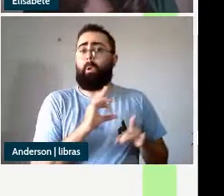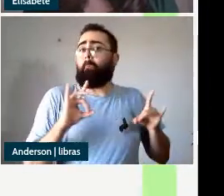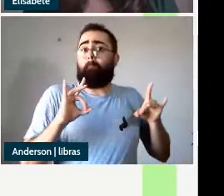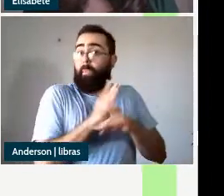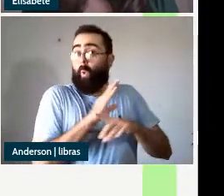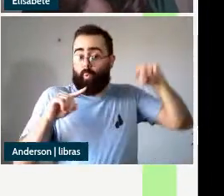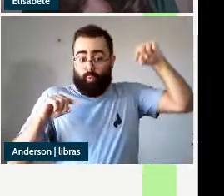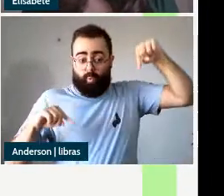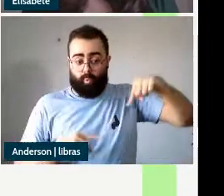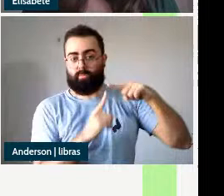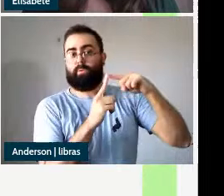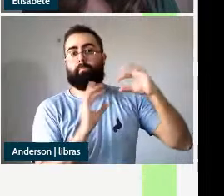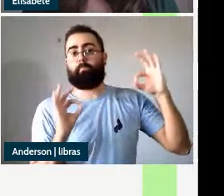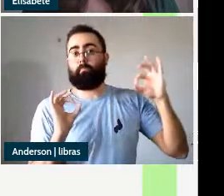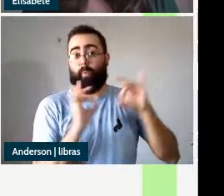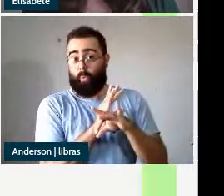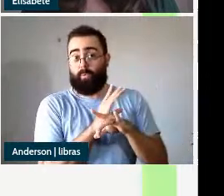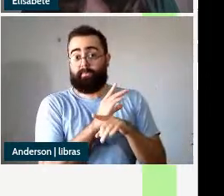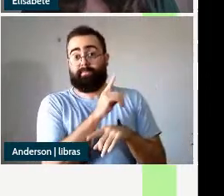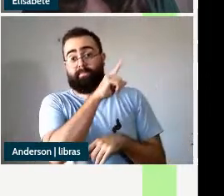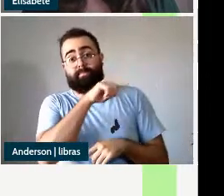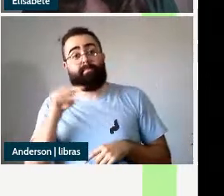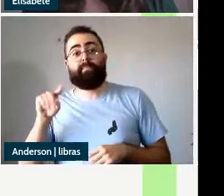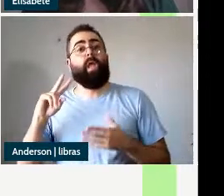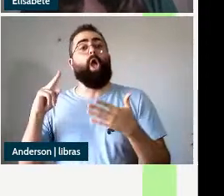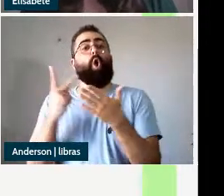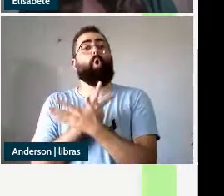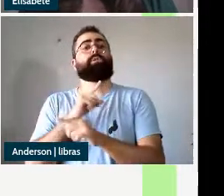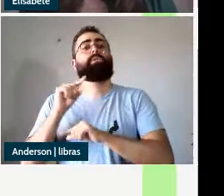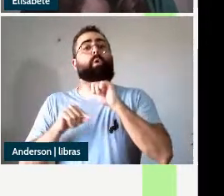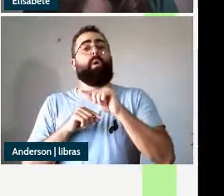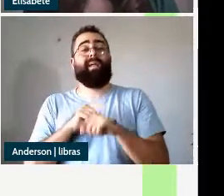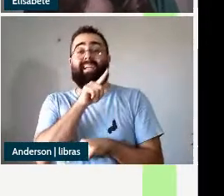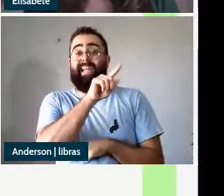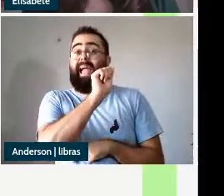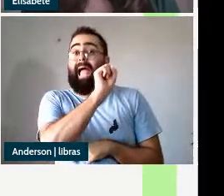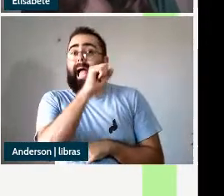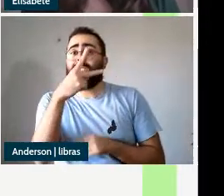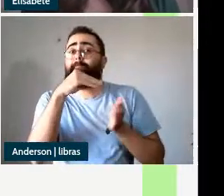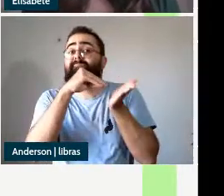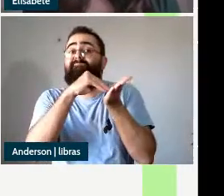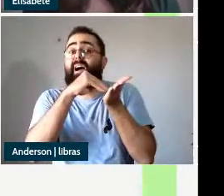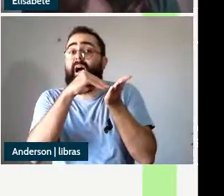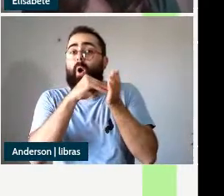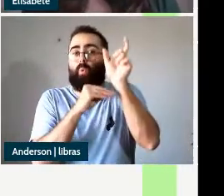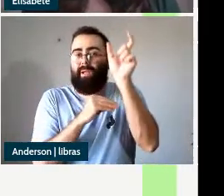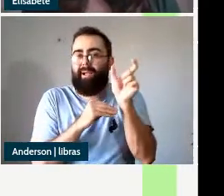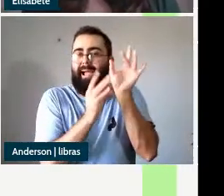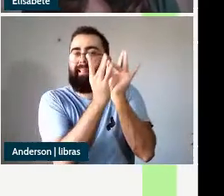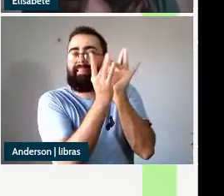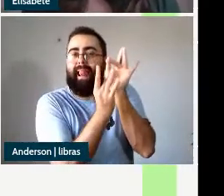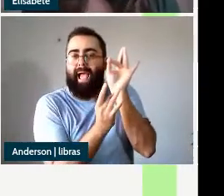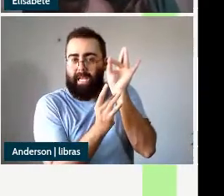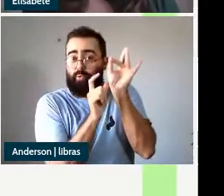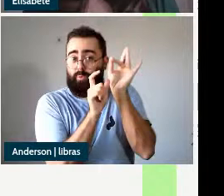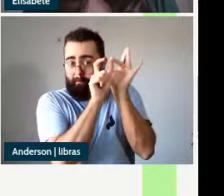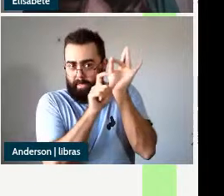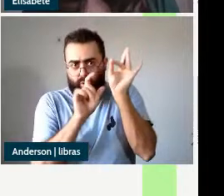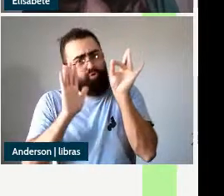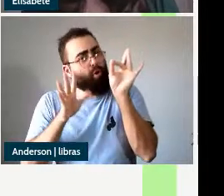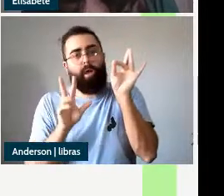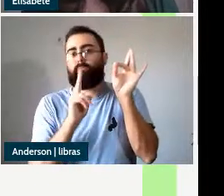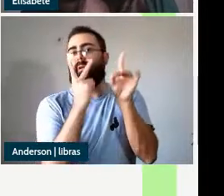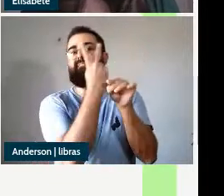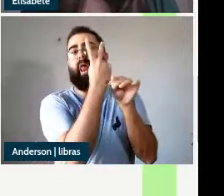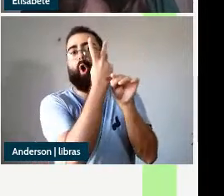os traços não interpretáveis de ASP-P já foram valorados o DP pode se mover para a posição de ASP de spec